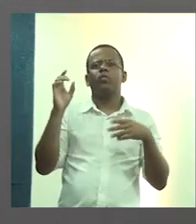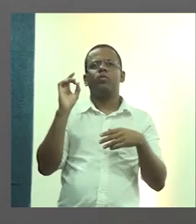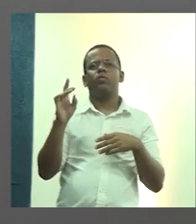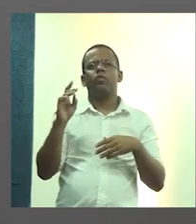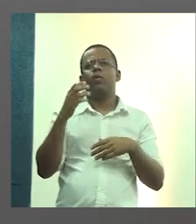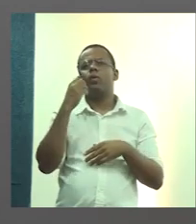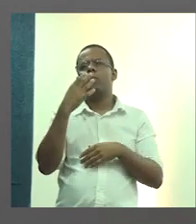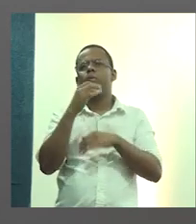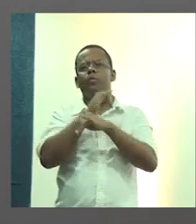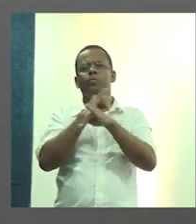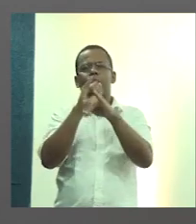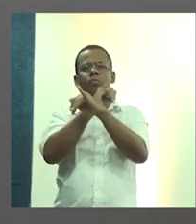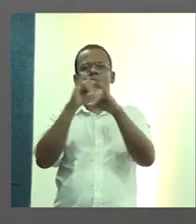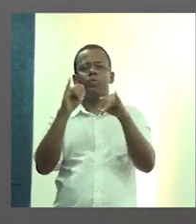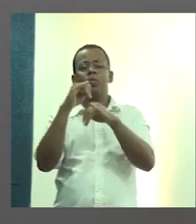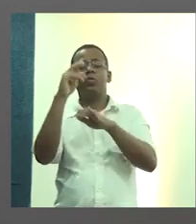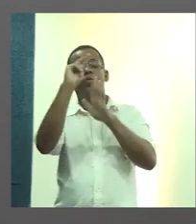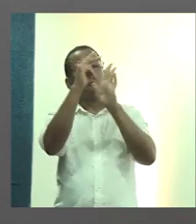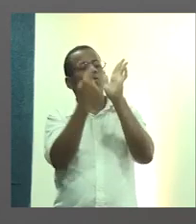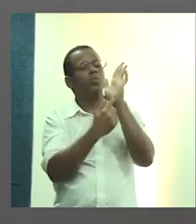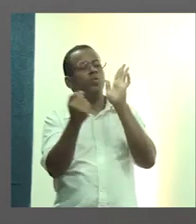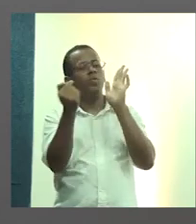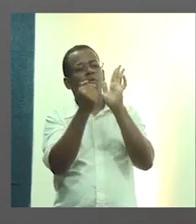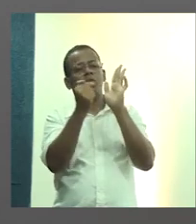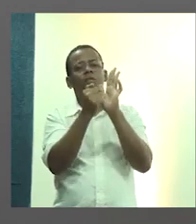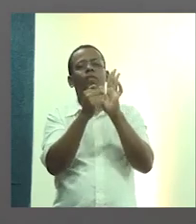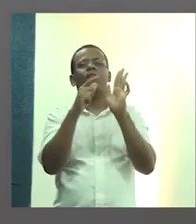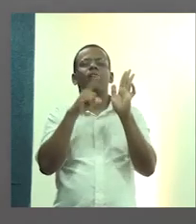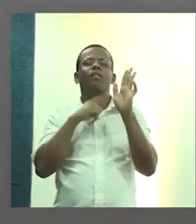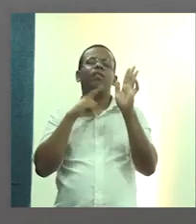boa notícia de que esse projeto vai acabar